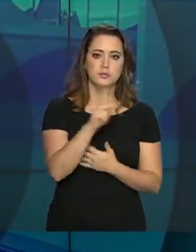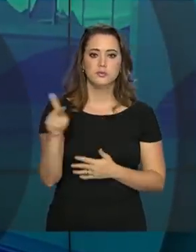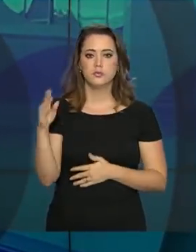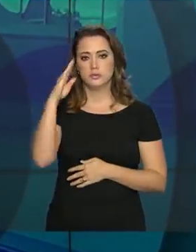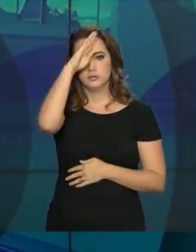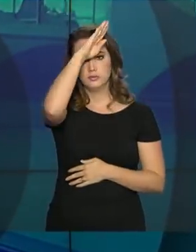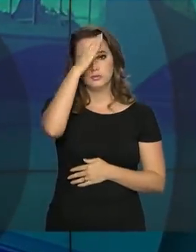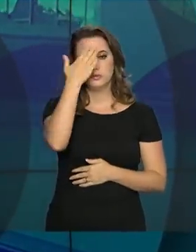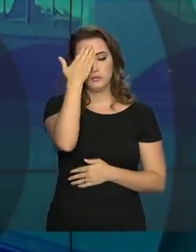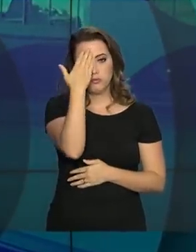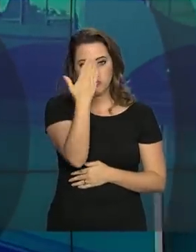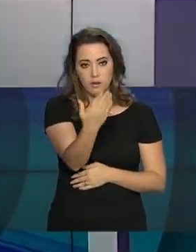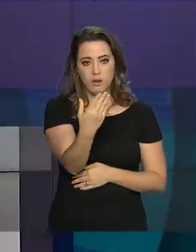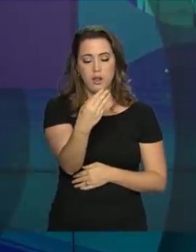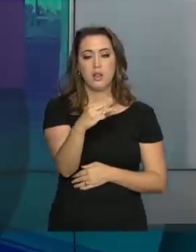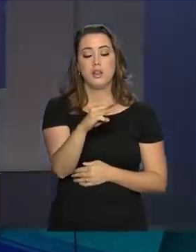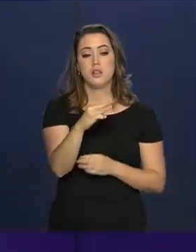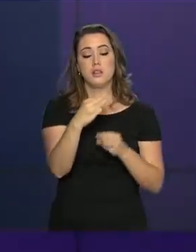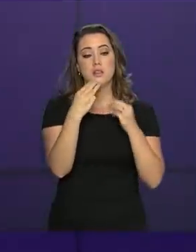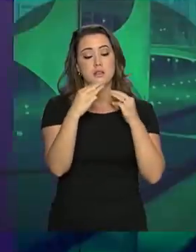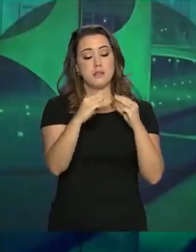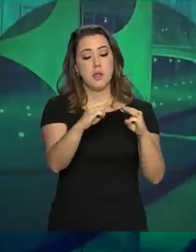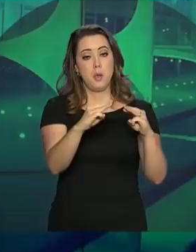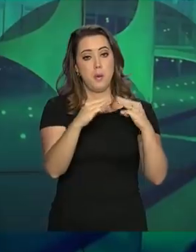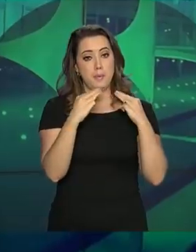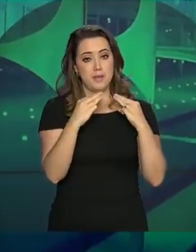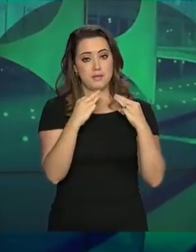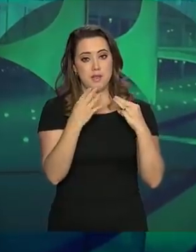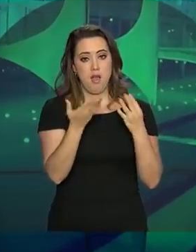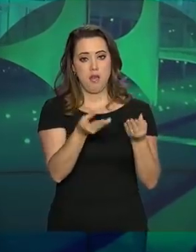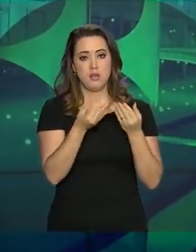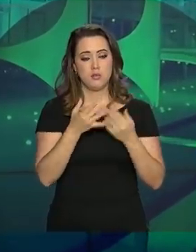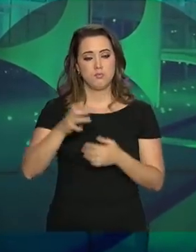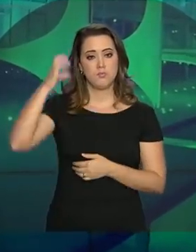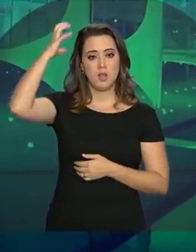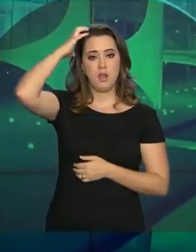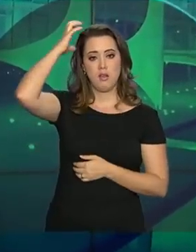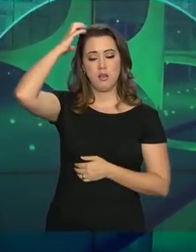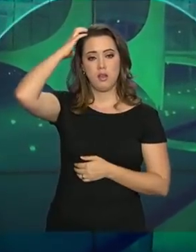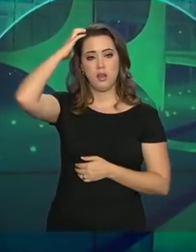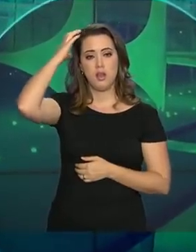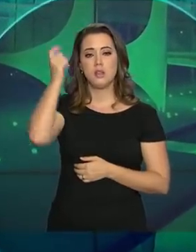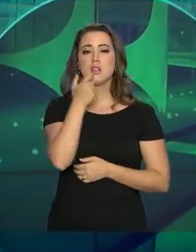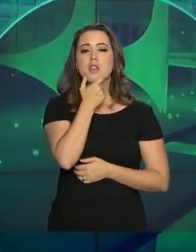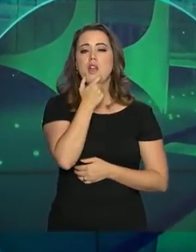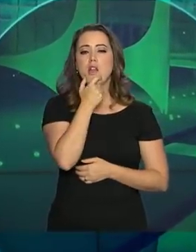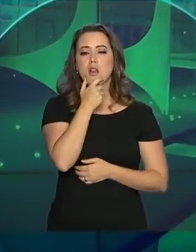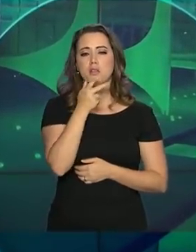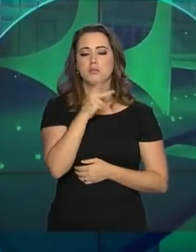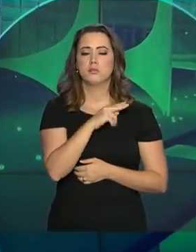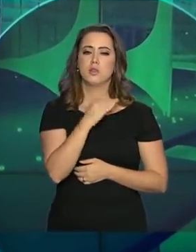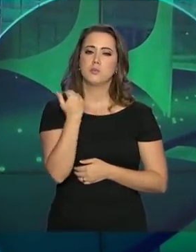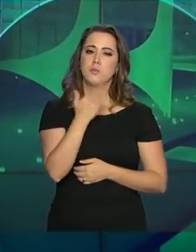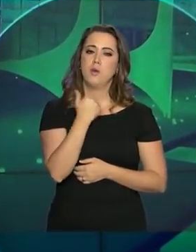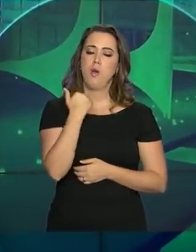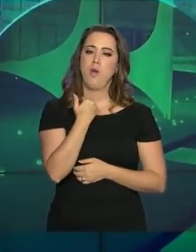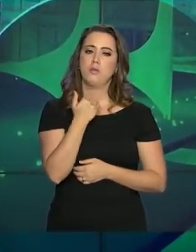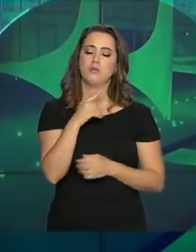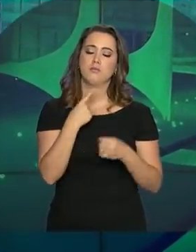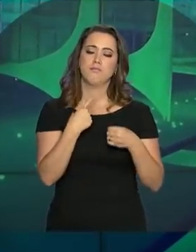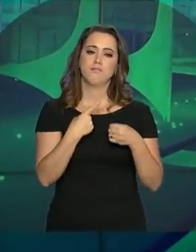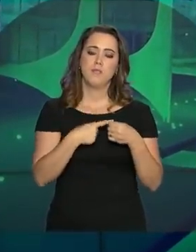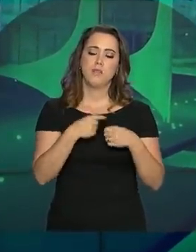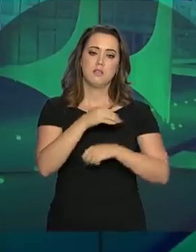Jair Bolsonaro agradeceu a mensagem de condolências enviada pela rainha da Inglaterra sobre as mortes em Brumadinho. Na